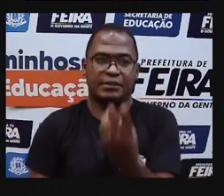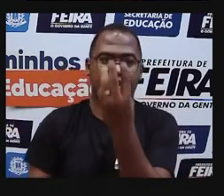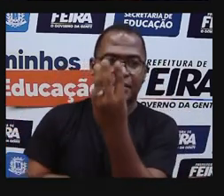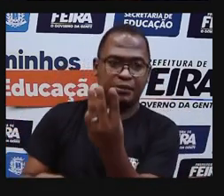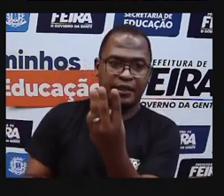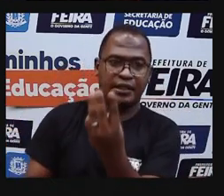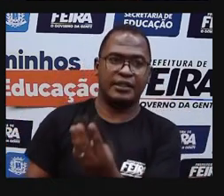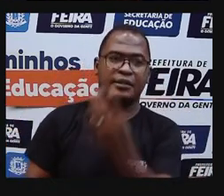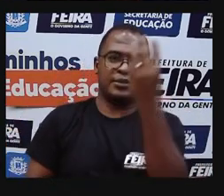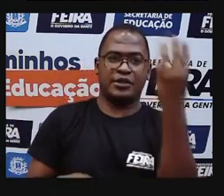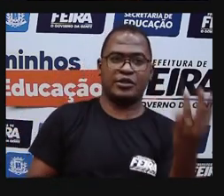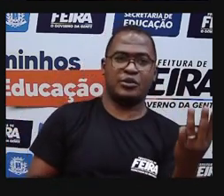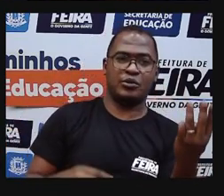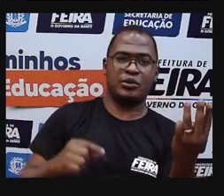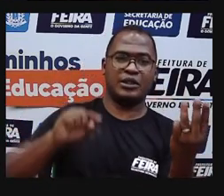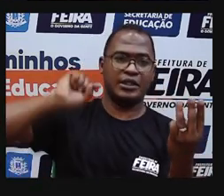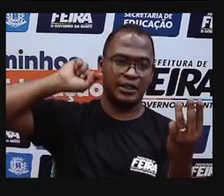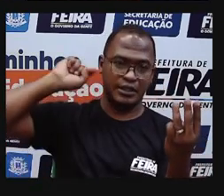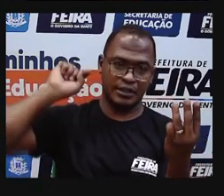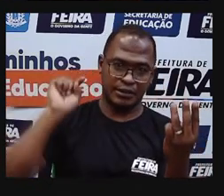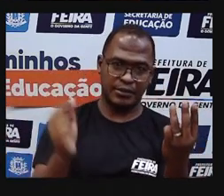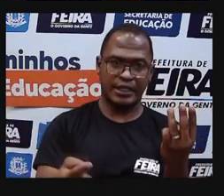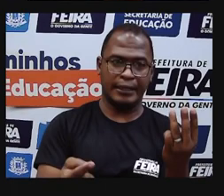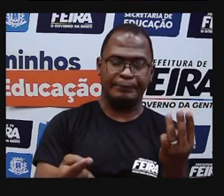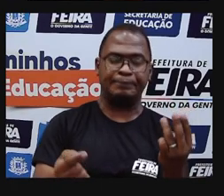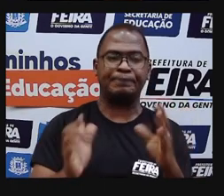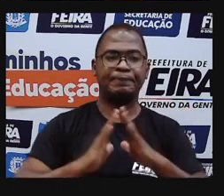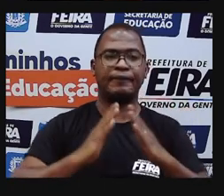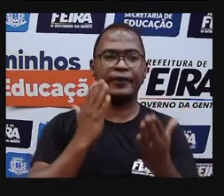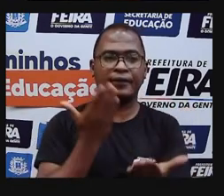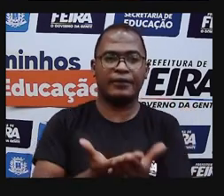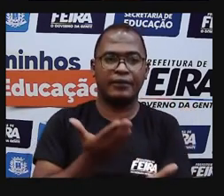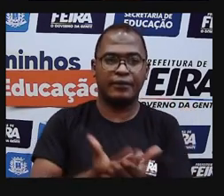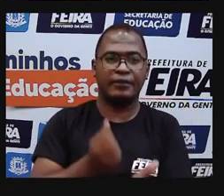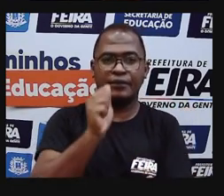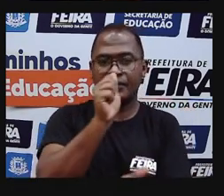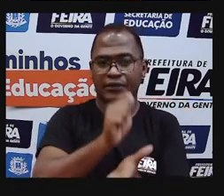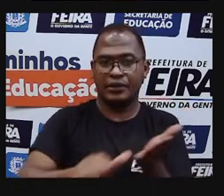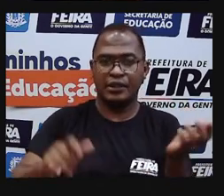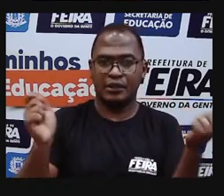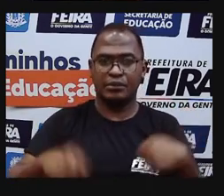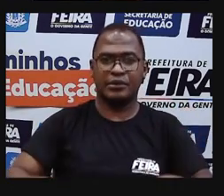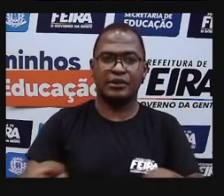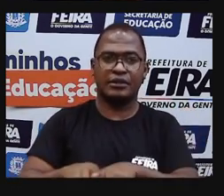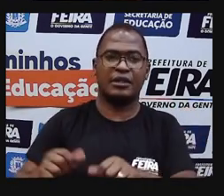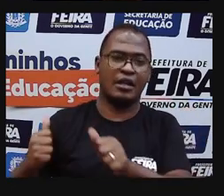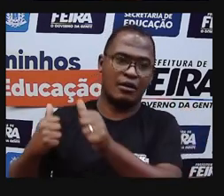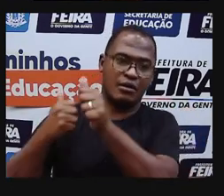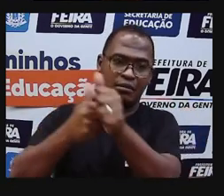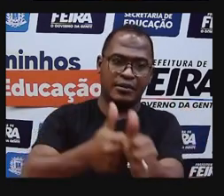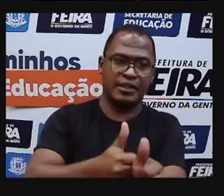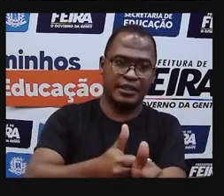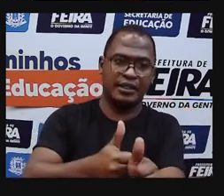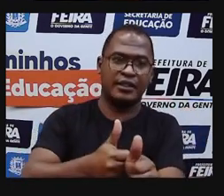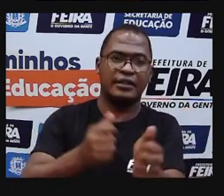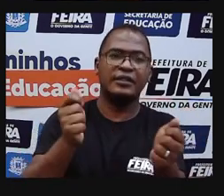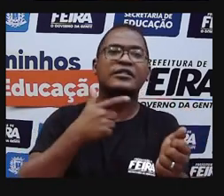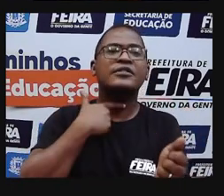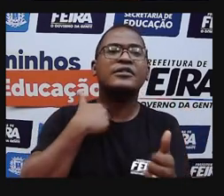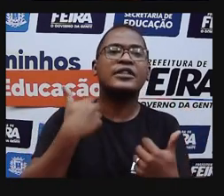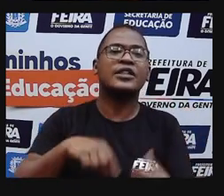Esses exercícios estão lá na escola. Vocês vão poder acompanhar essas atividades. Se tiverem dúvidas,